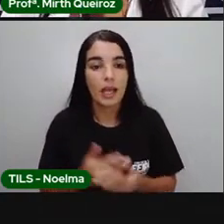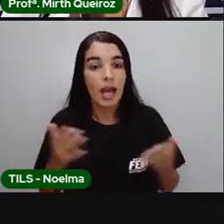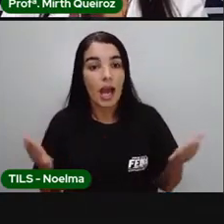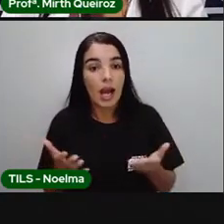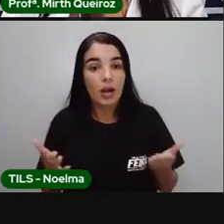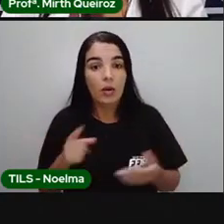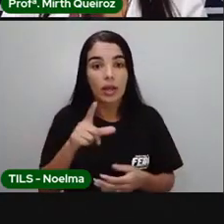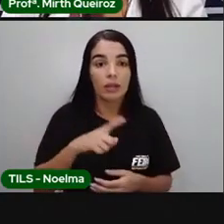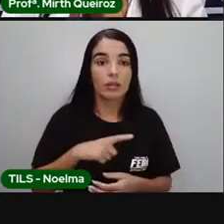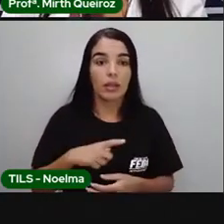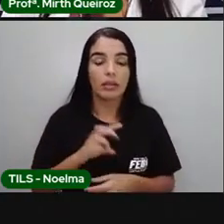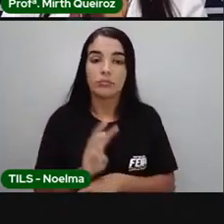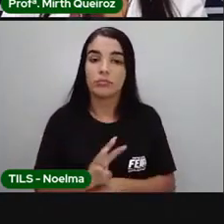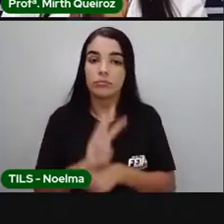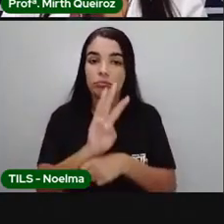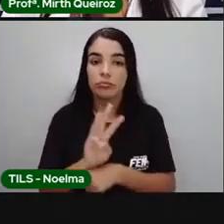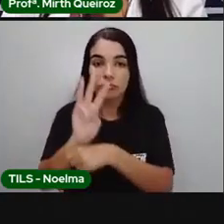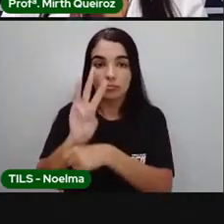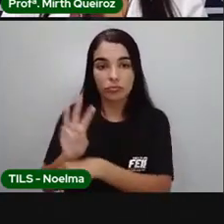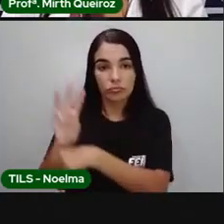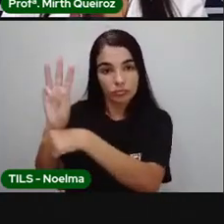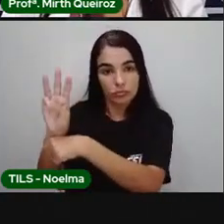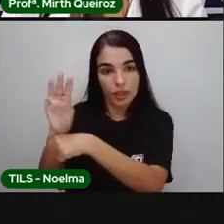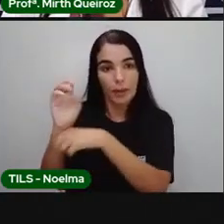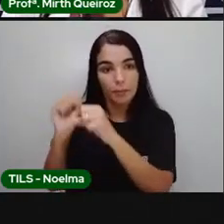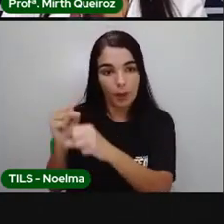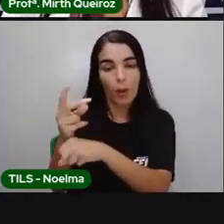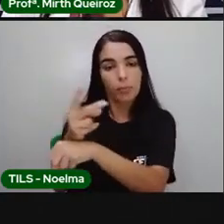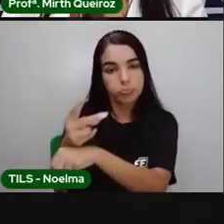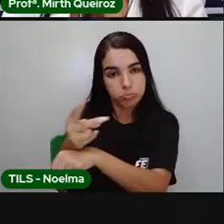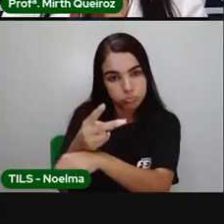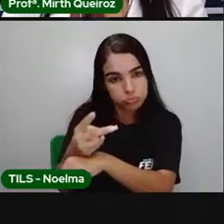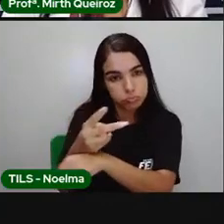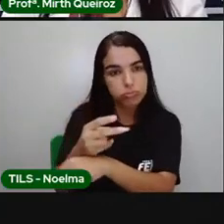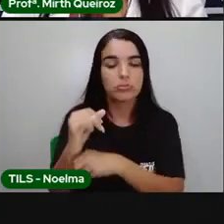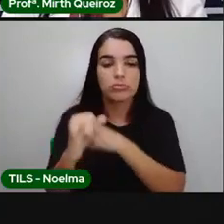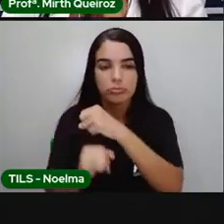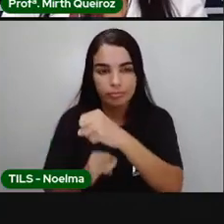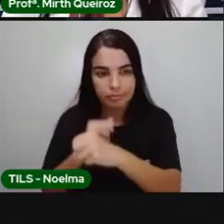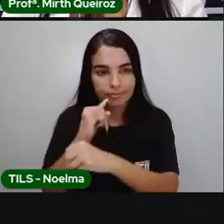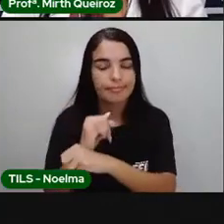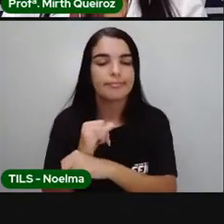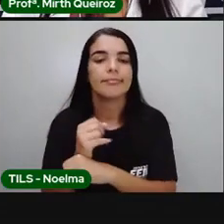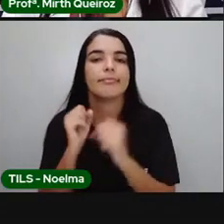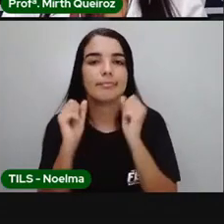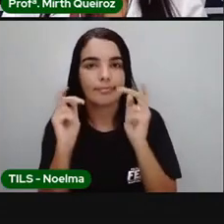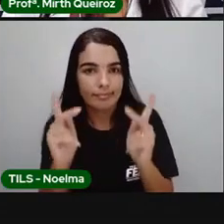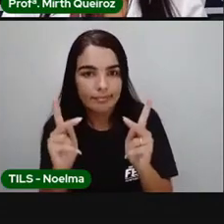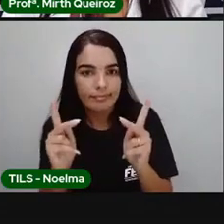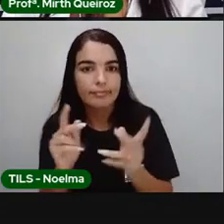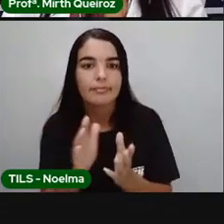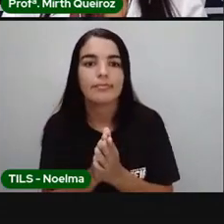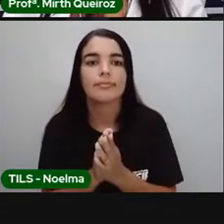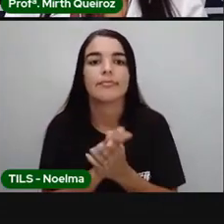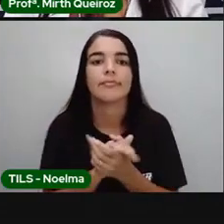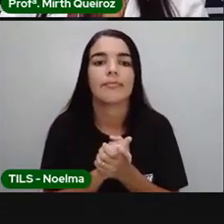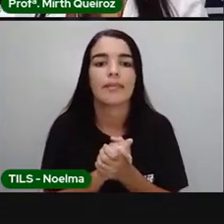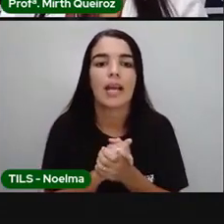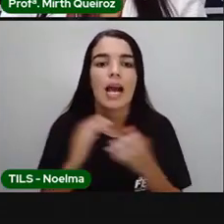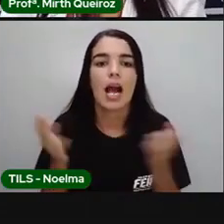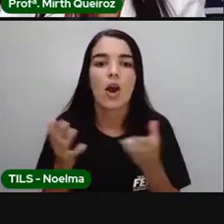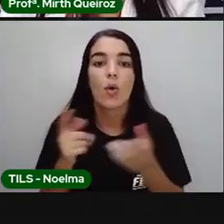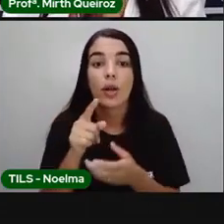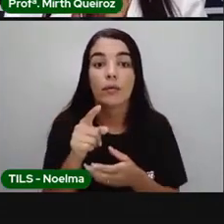Aqui nós temos algumas referências da aula de hoje. A aula de foi retirada.